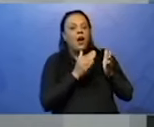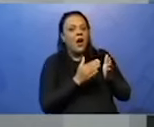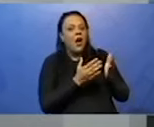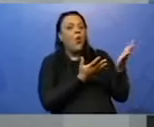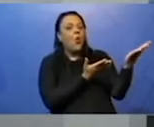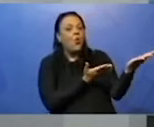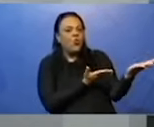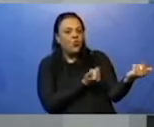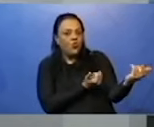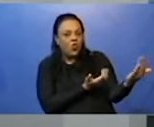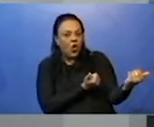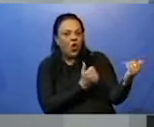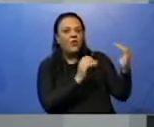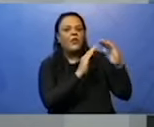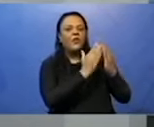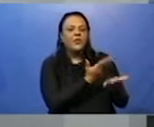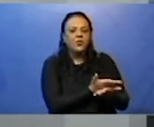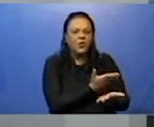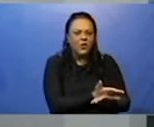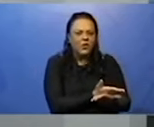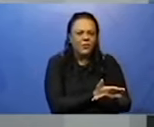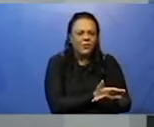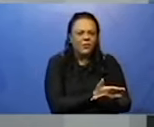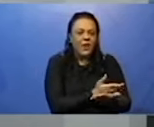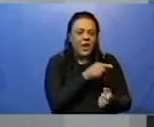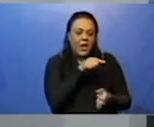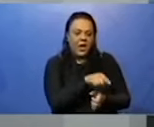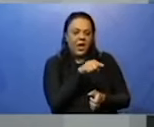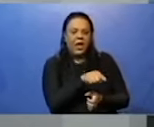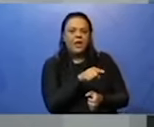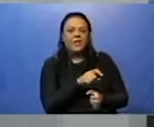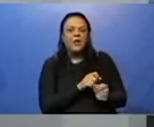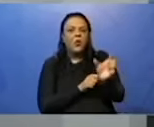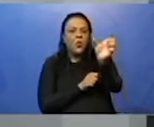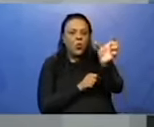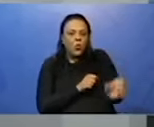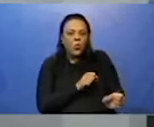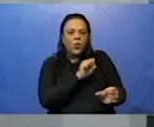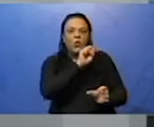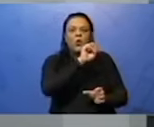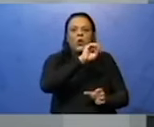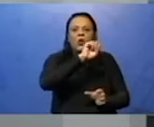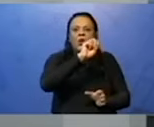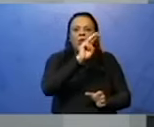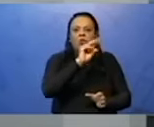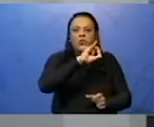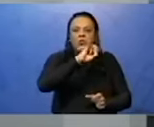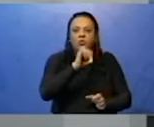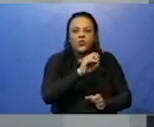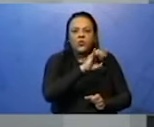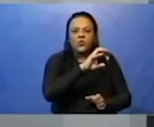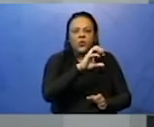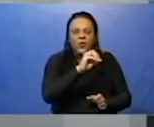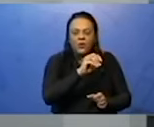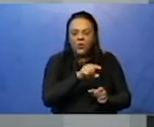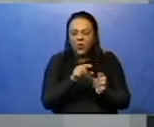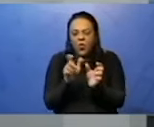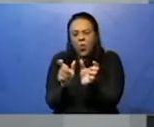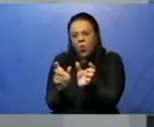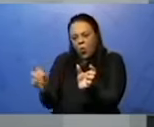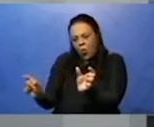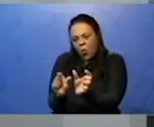escola é o meu sujeito. Qual que o predicado? Vocês se lembram disso? É o restante da frase. Adoraram a iniciativa.